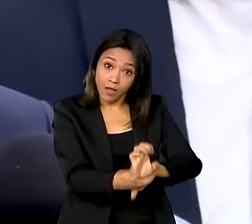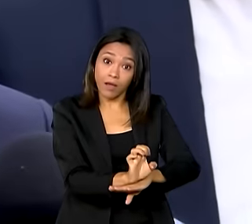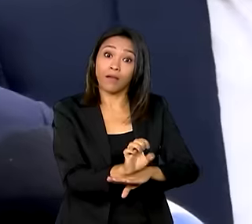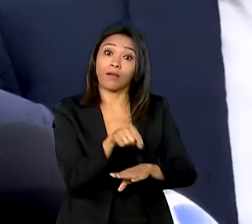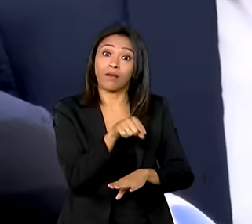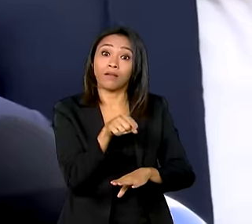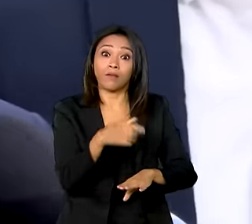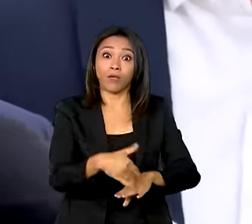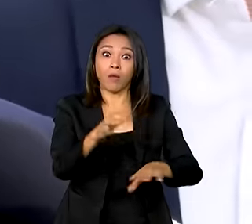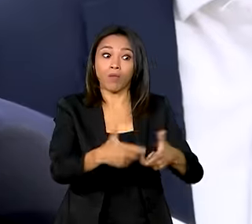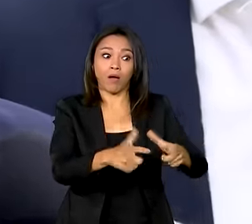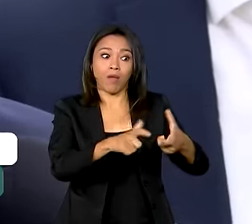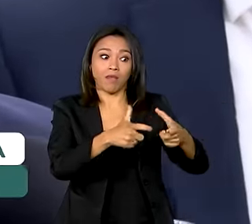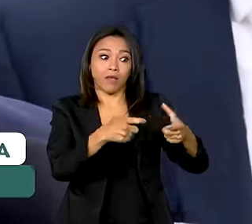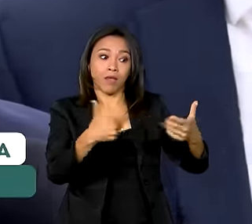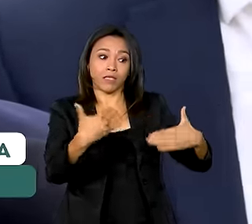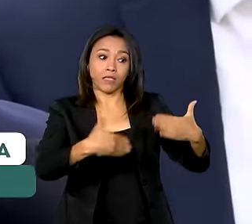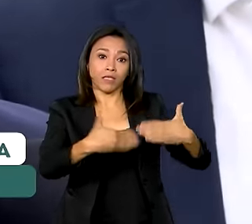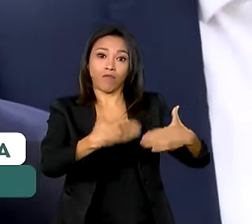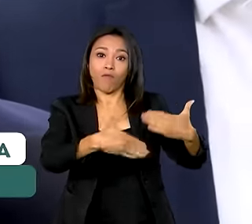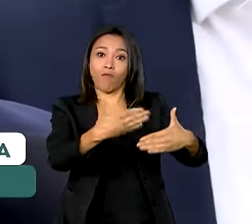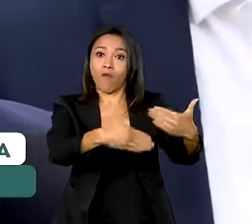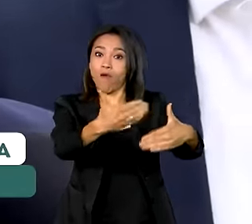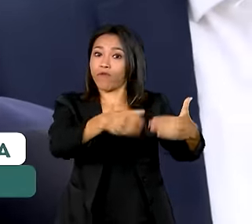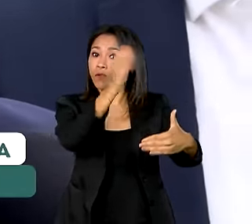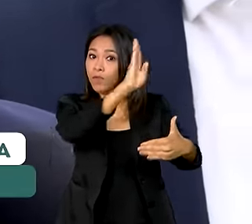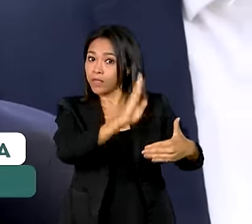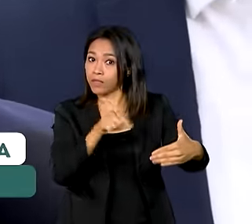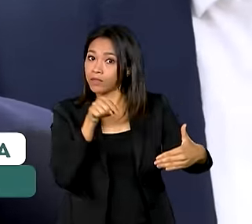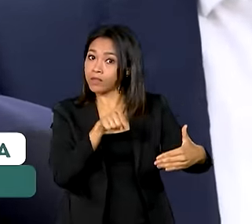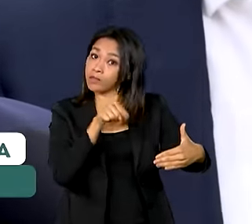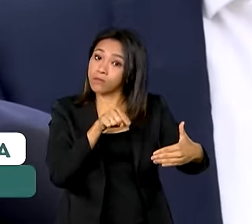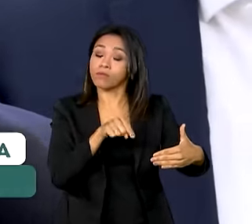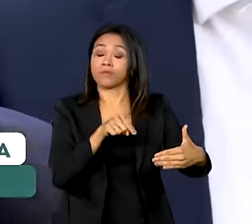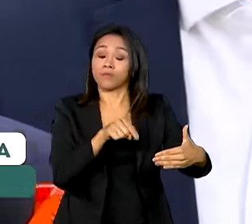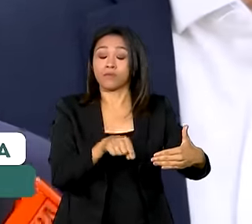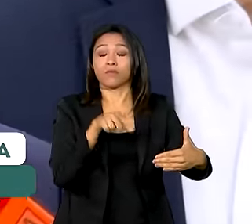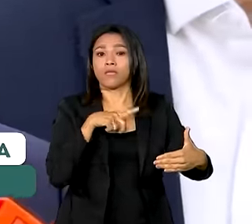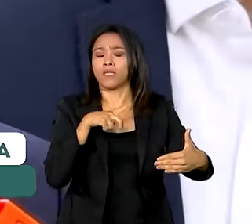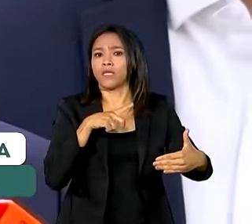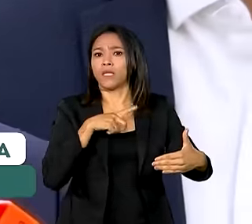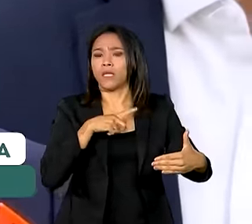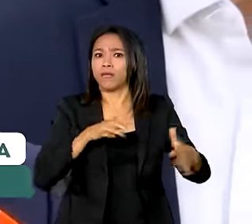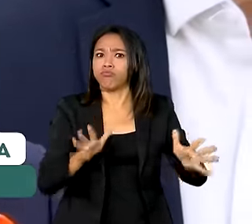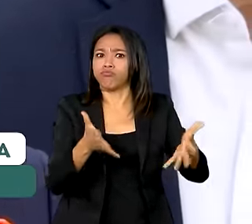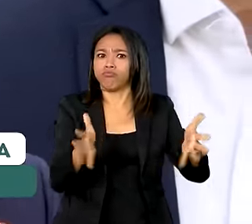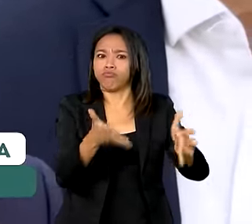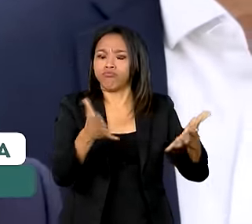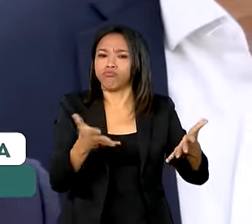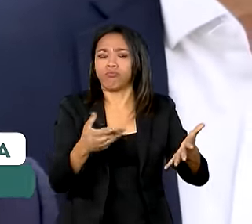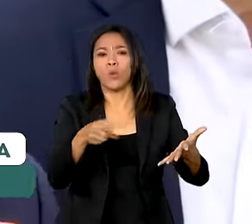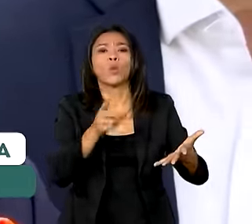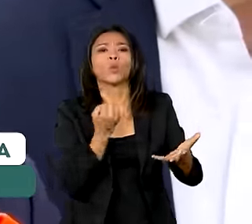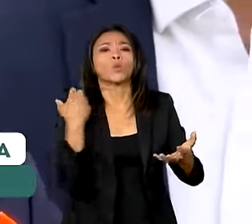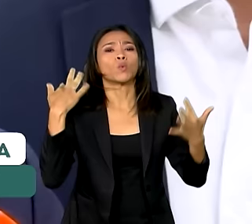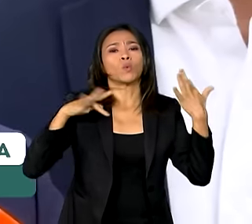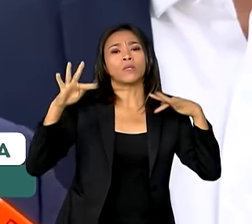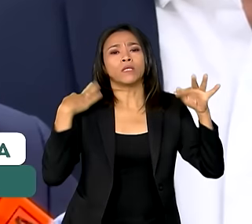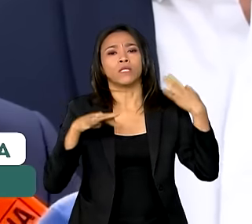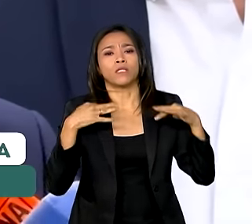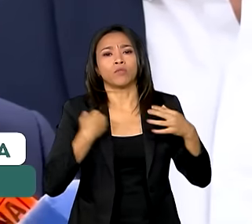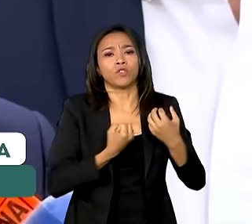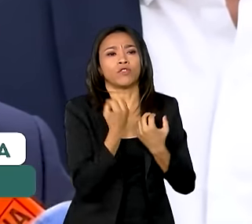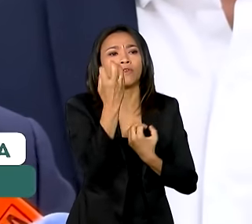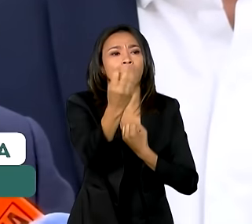cresce no Brasil, que cada vez mais tem fortalecido o turismo de negócios, cada vez mais com a economia